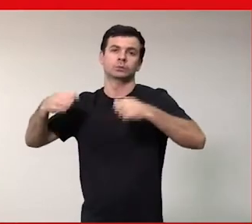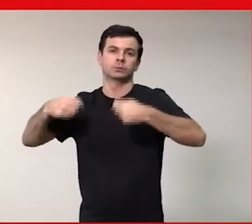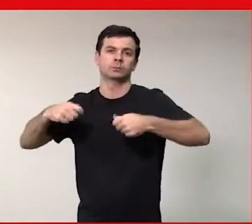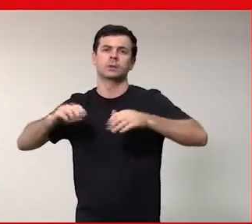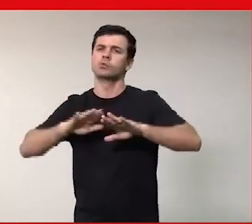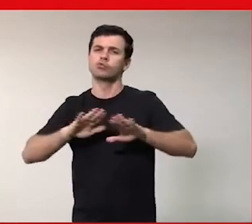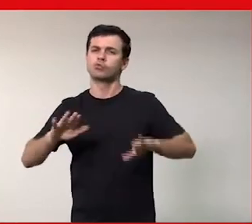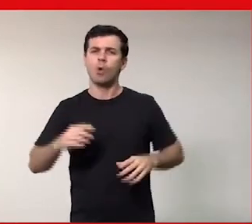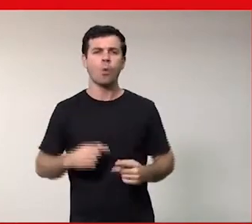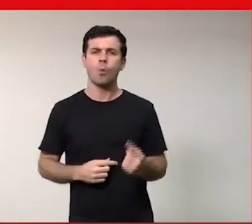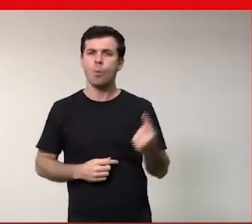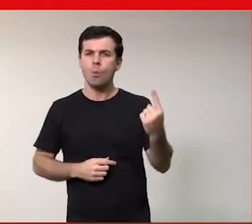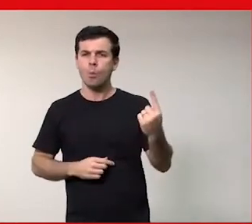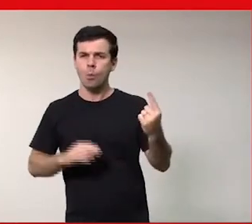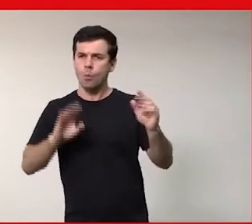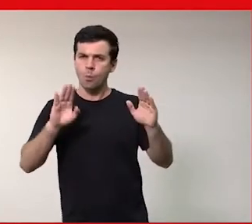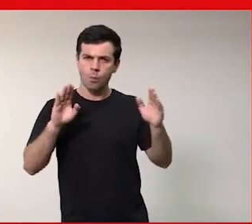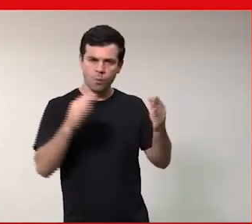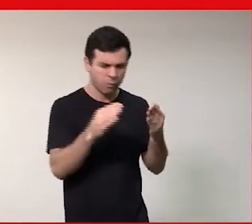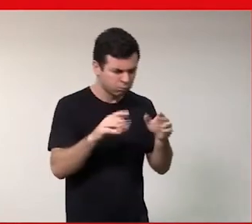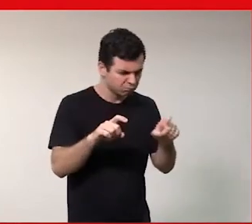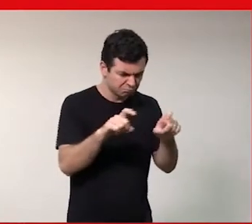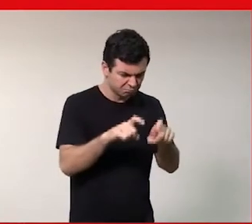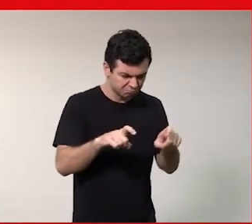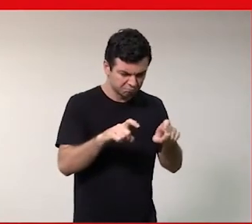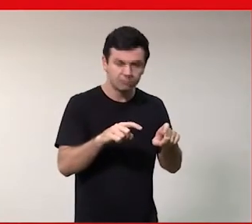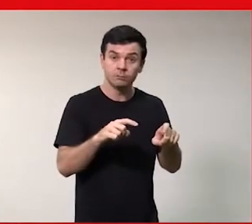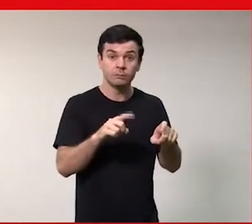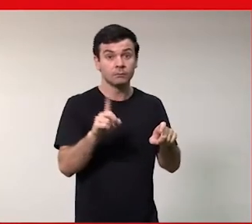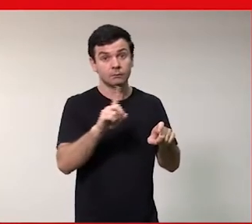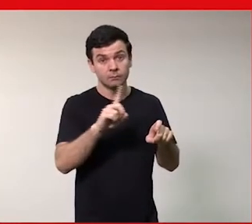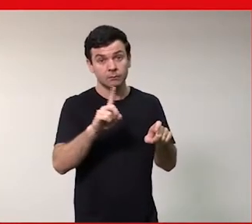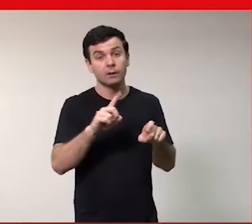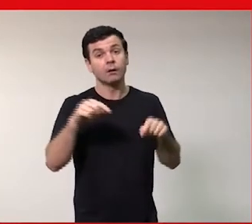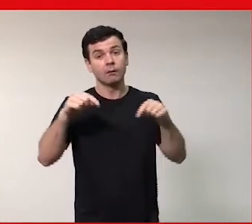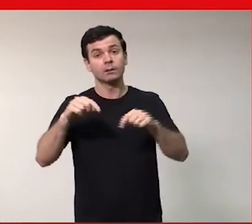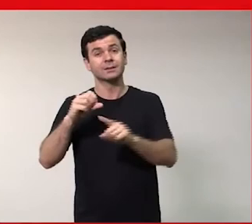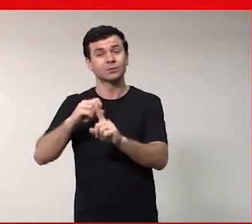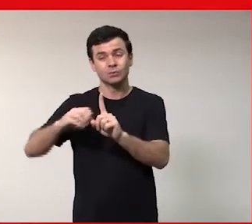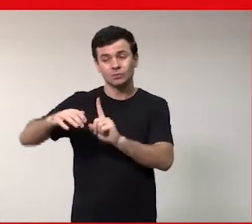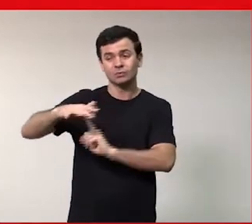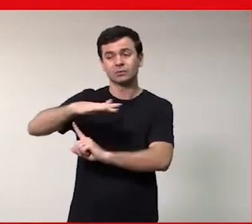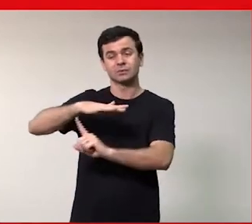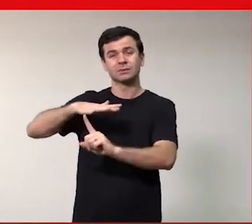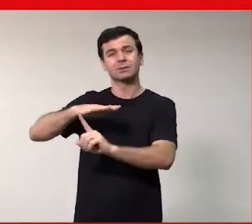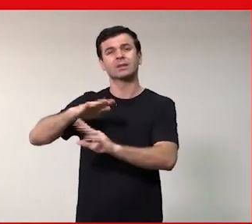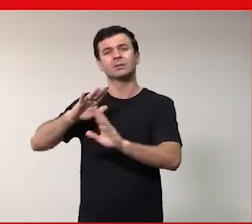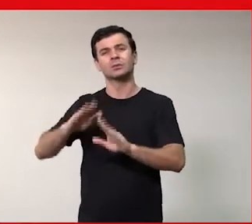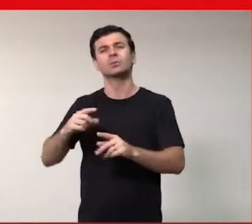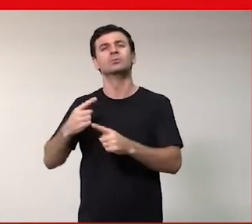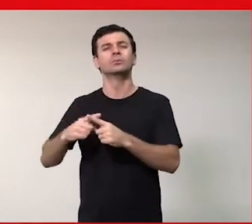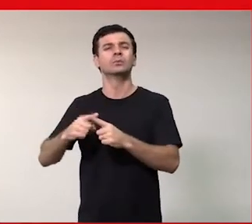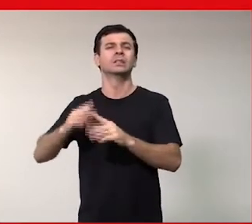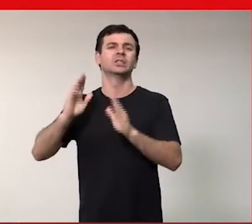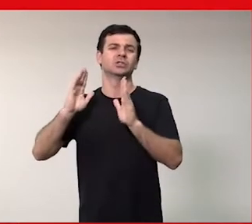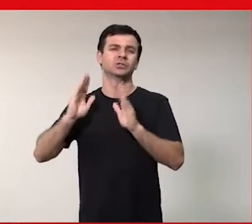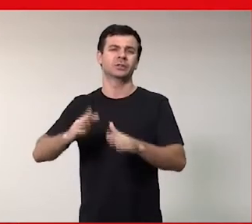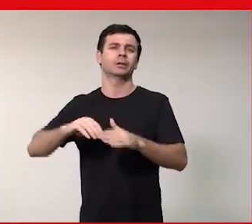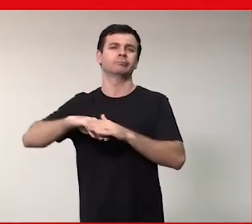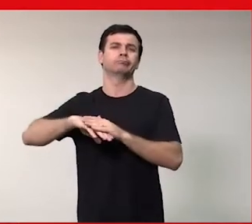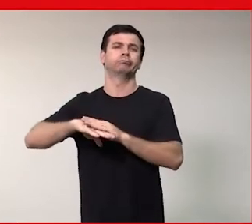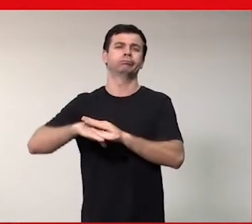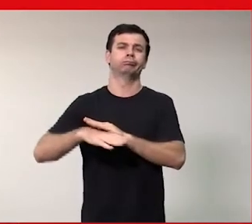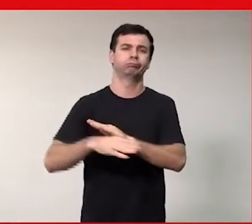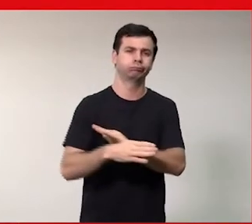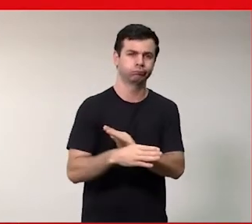específico da computação mas é algo específico da nossa sociedade por toda uma conjuntura que existe aí